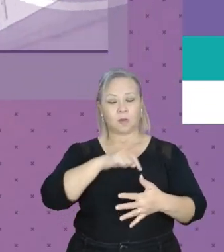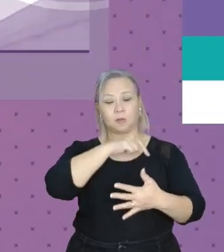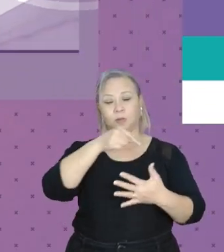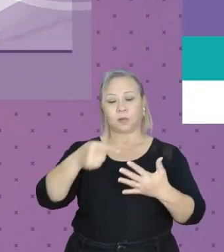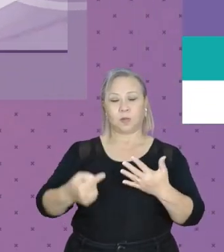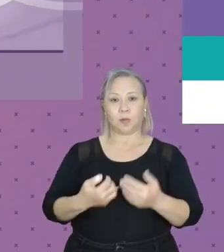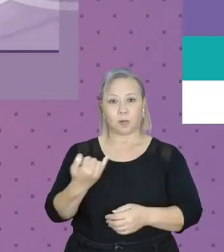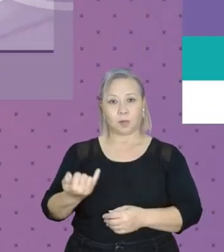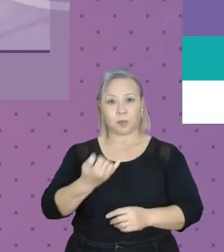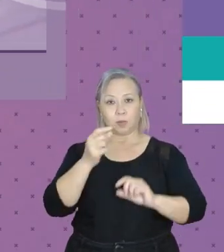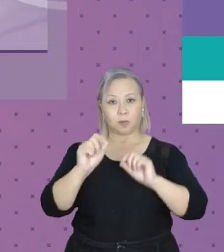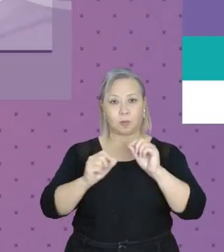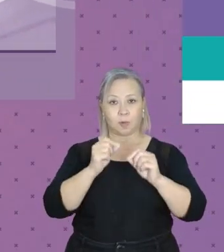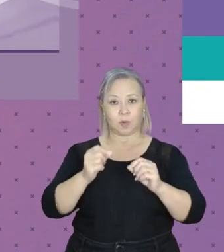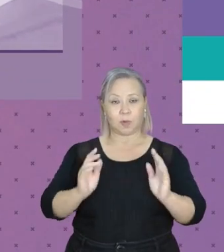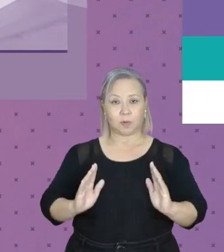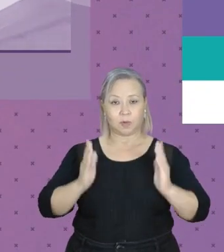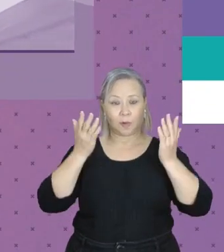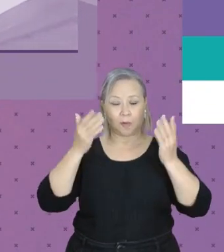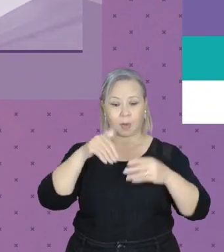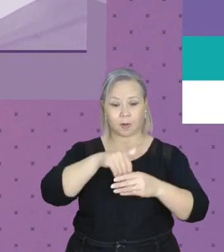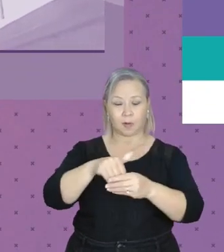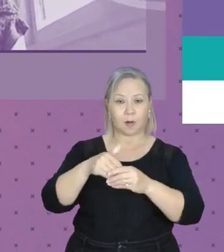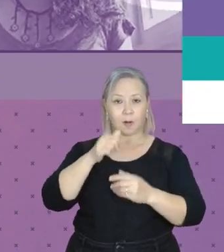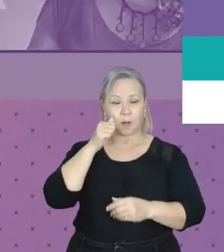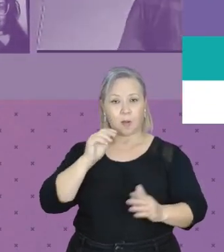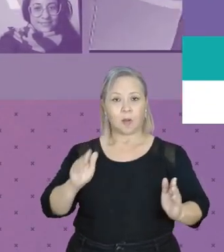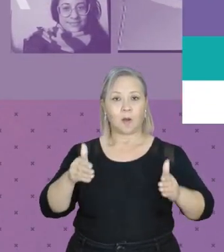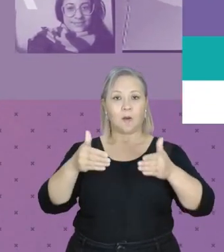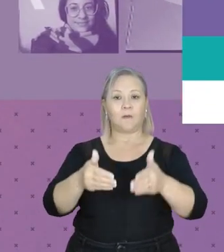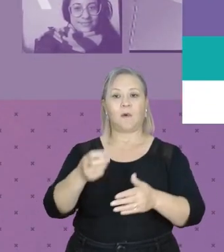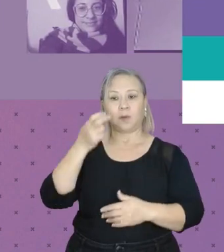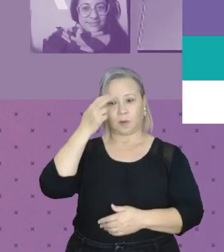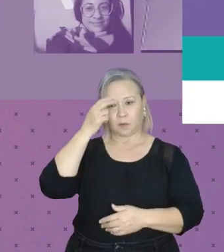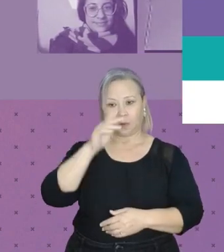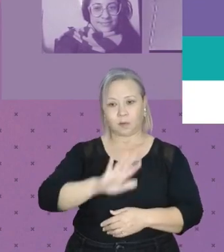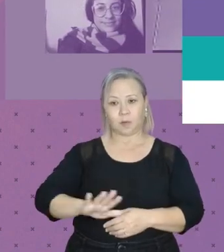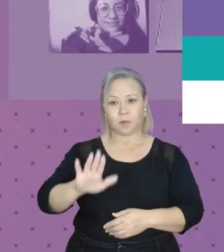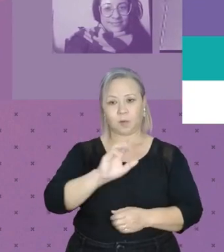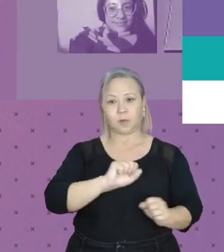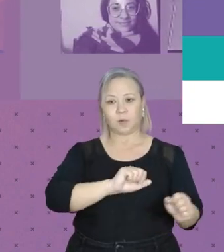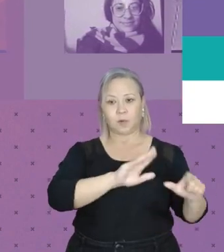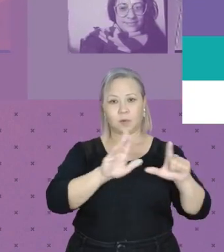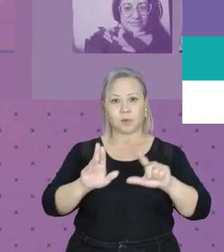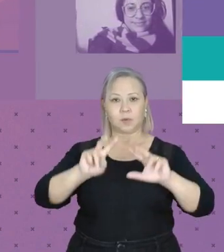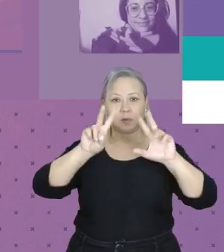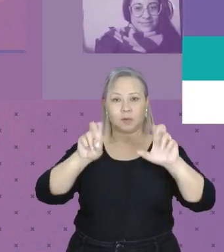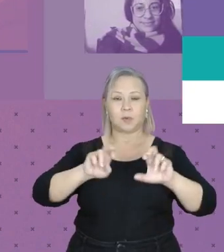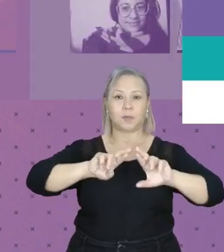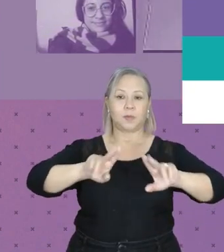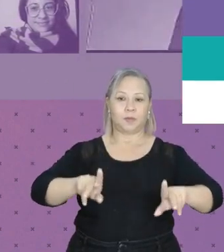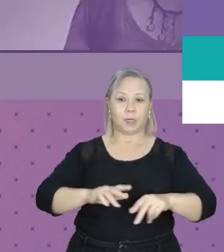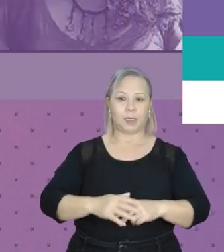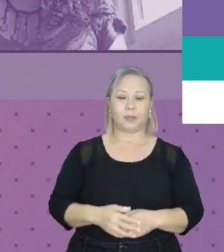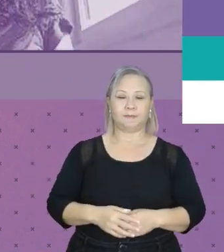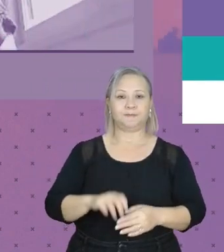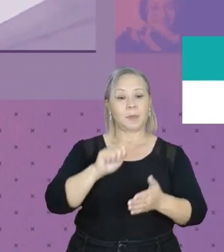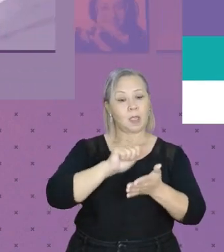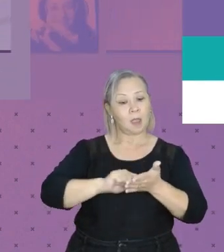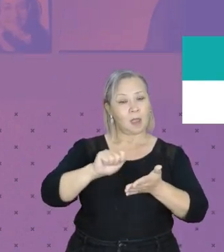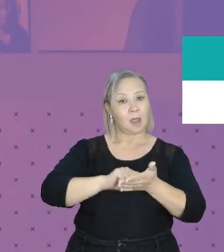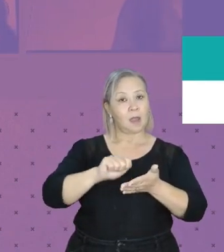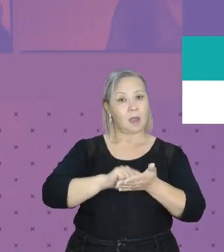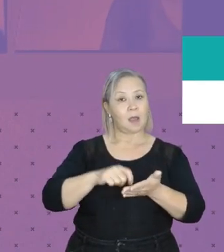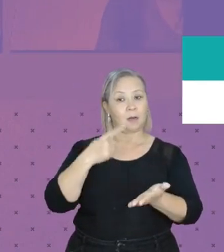para uma campanha eleitoral de mulheres com foco na cultura. E toda semana é um tema diferente. Anote na sua